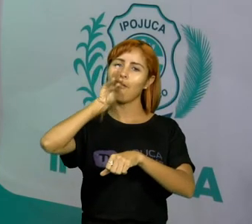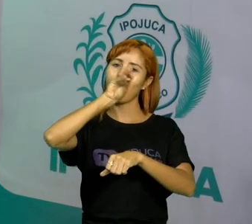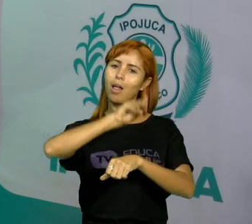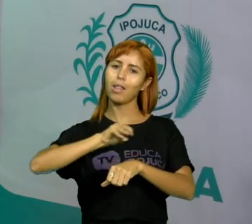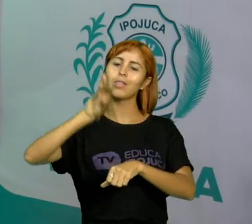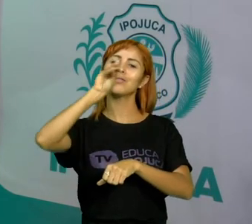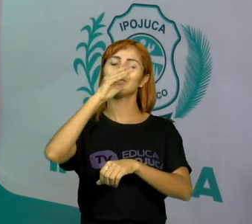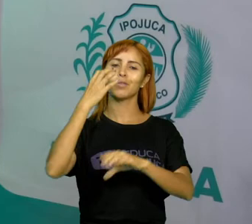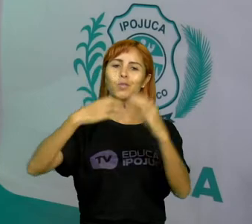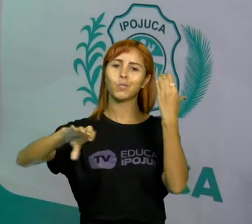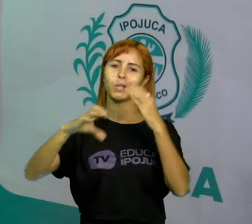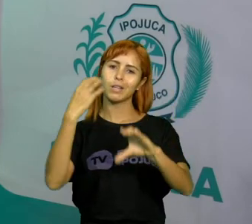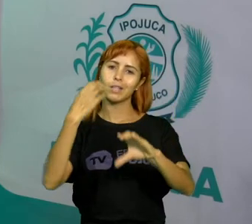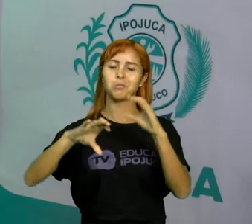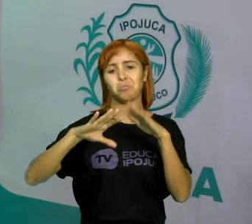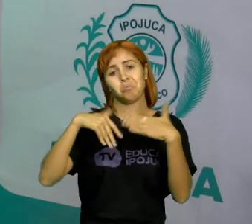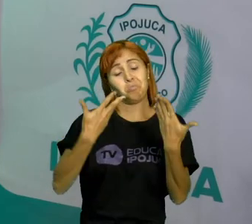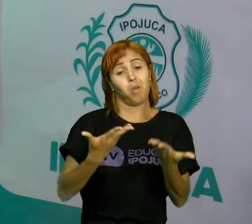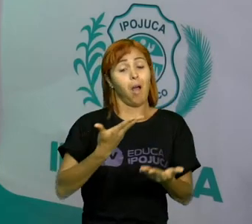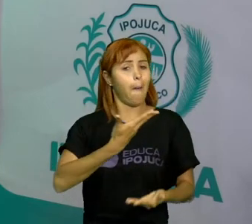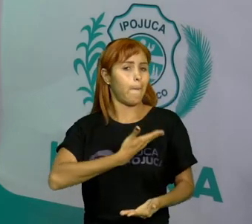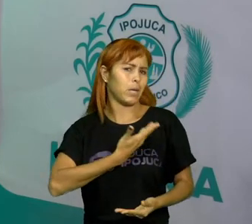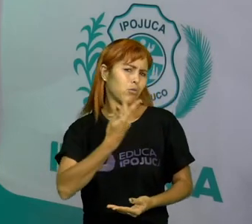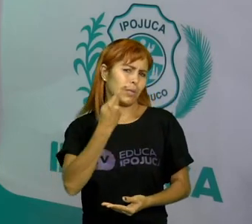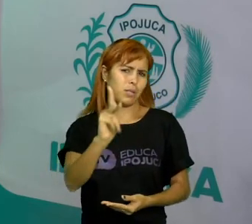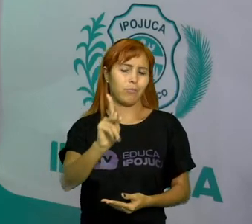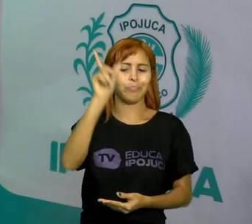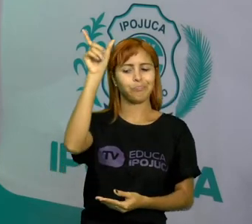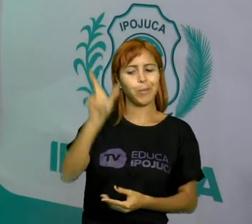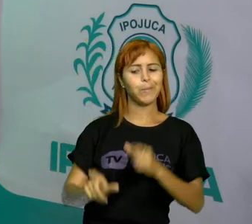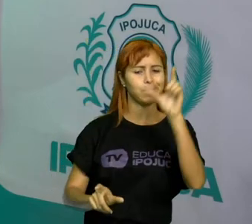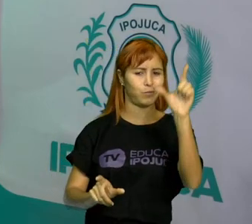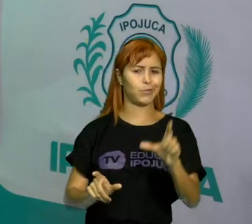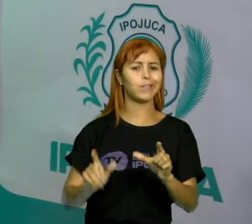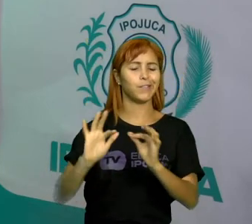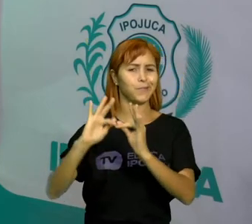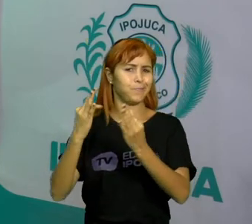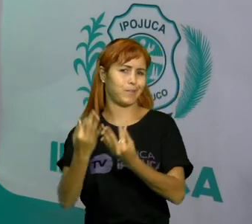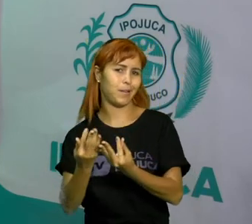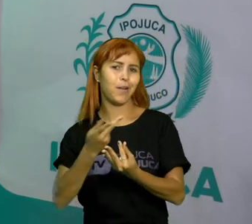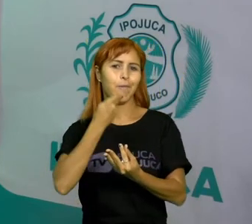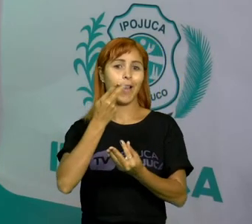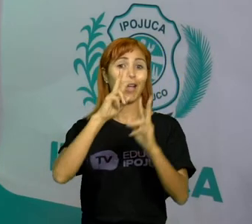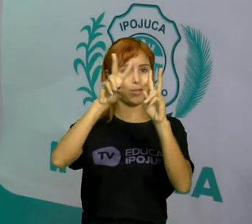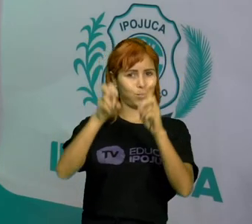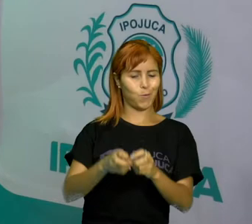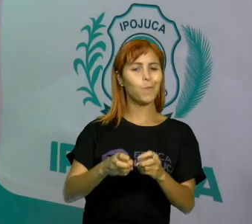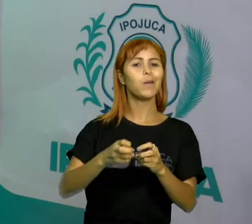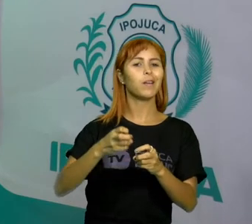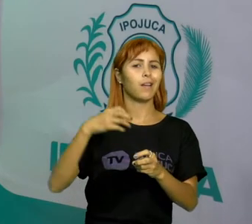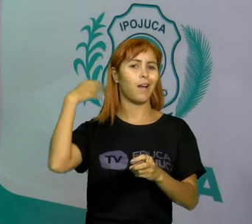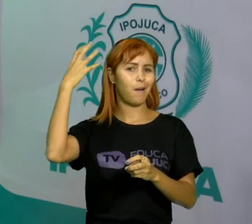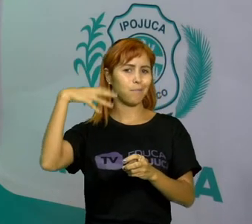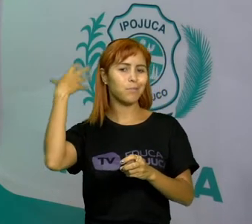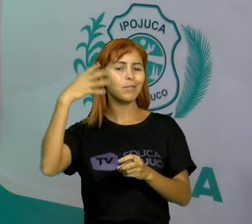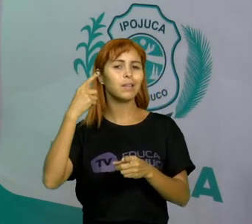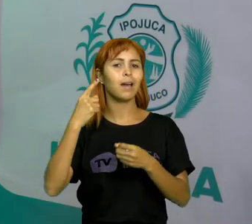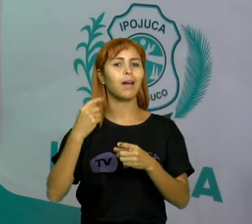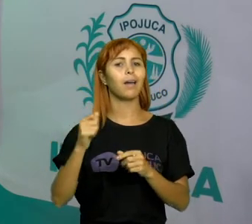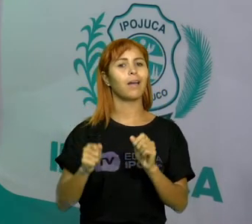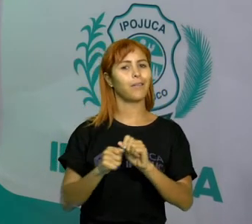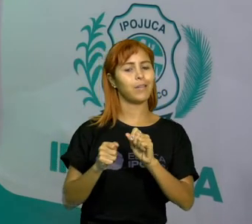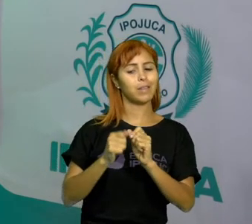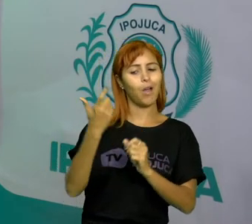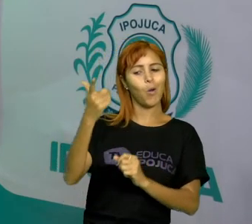uma comunicação com algum colega seu, com alguma pessoa da sua família, para falar dessa música. E fazer com que essa